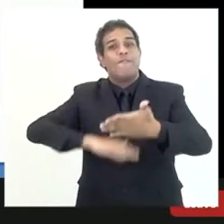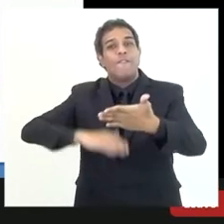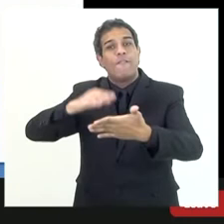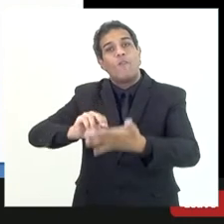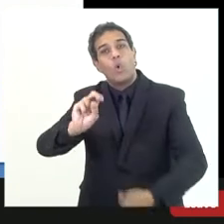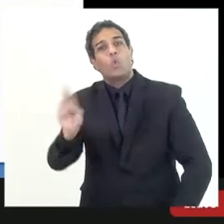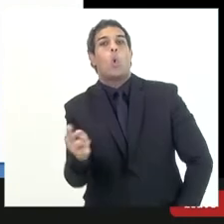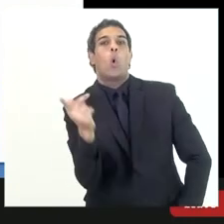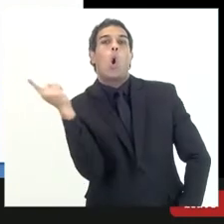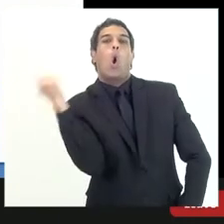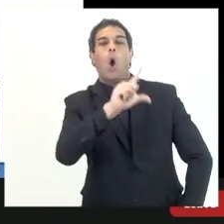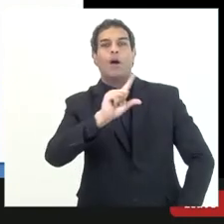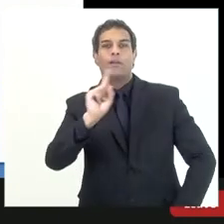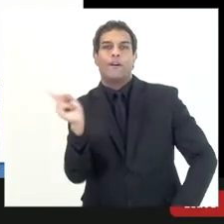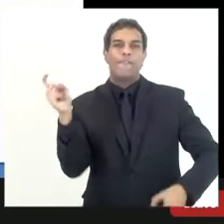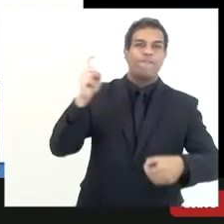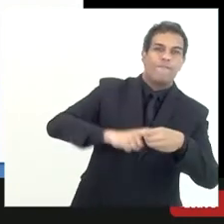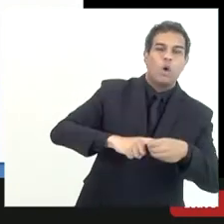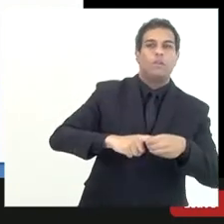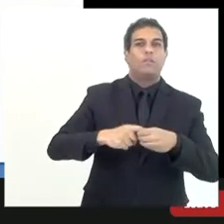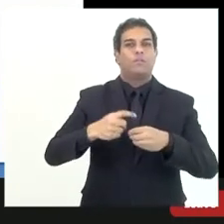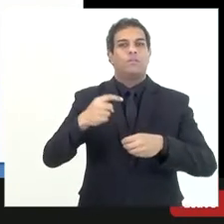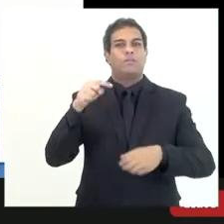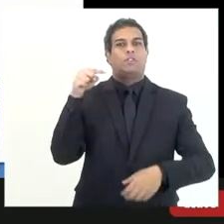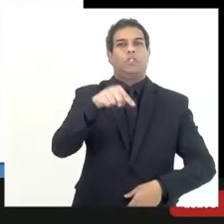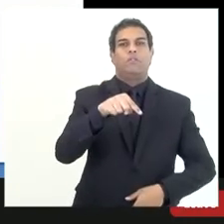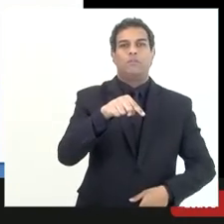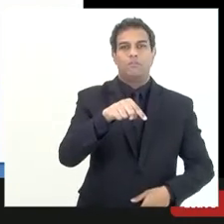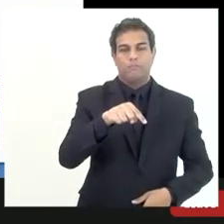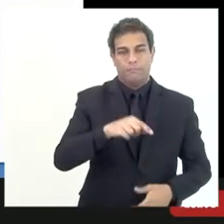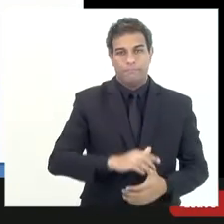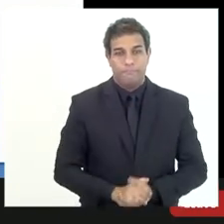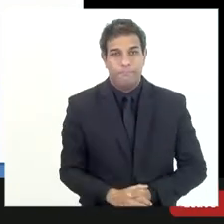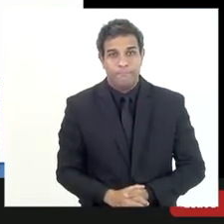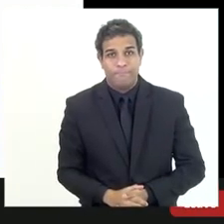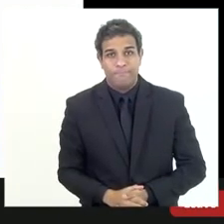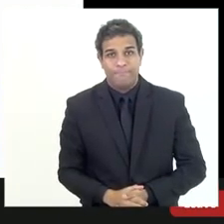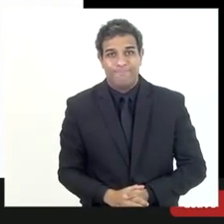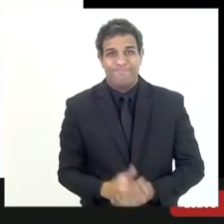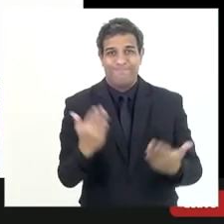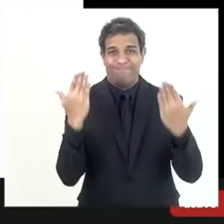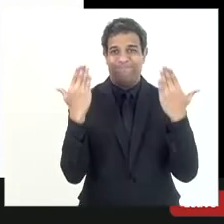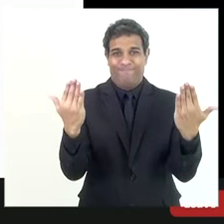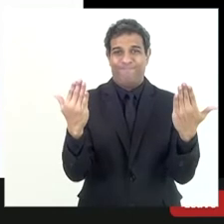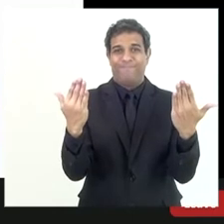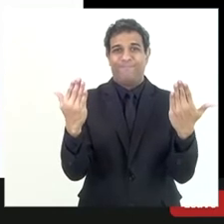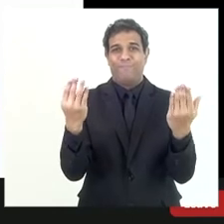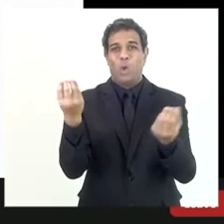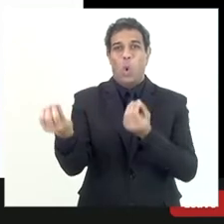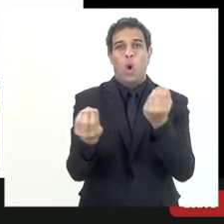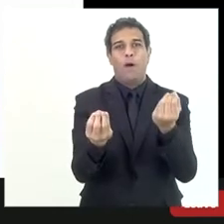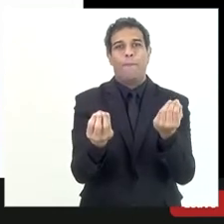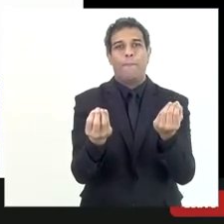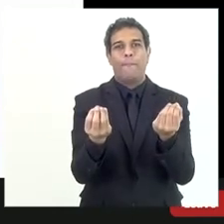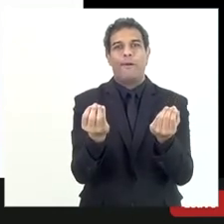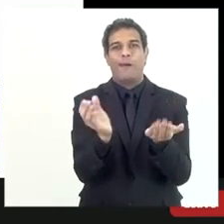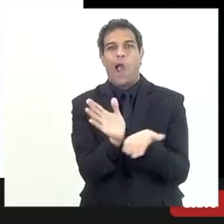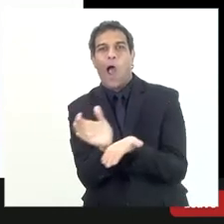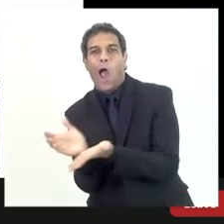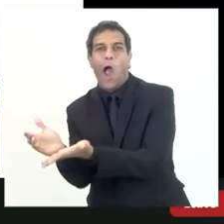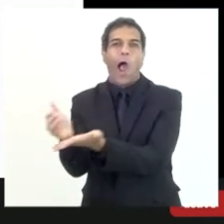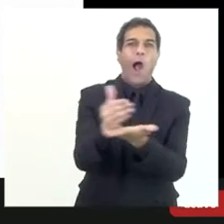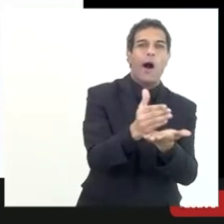recuperação judicial do devedor aí com base nesses critérios né a PGE